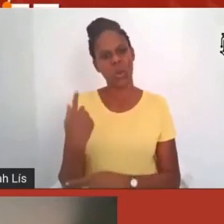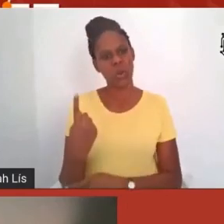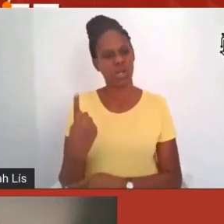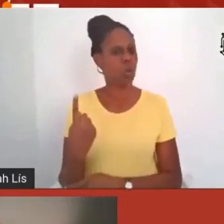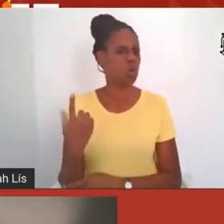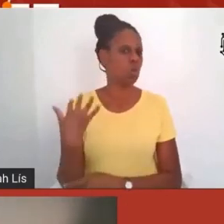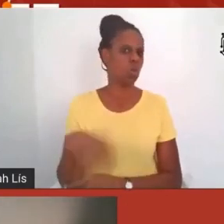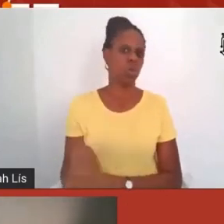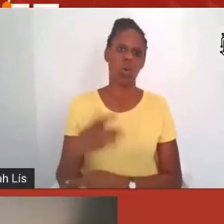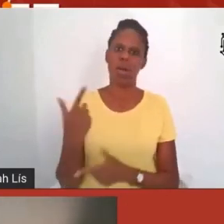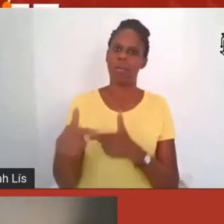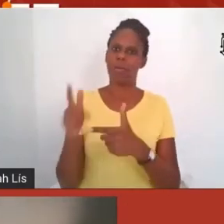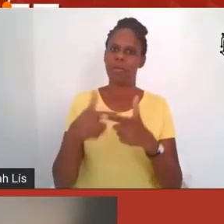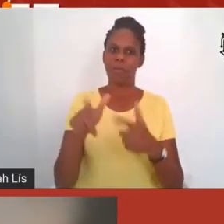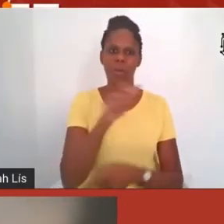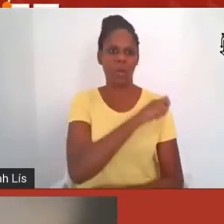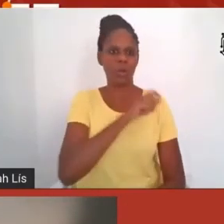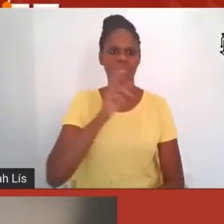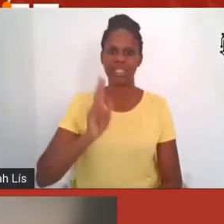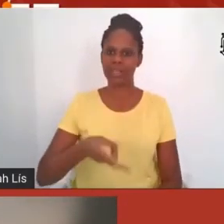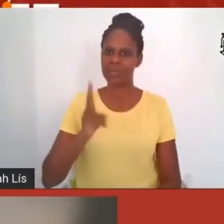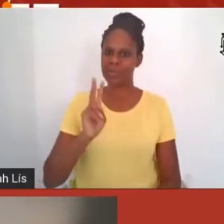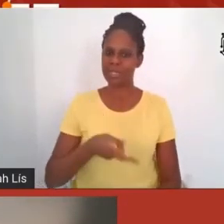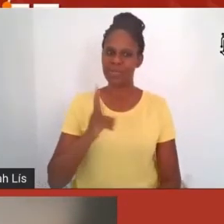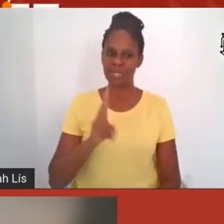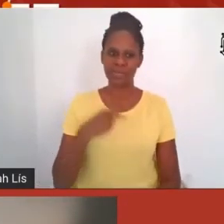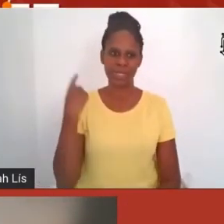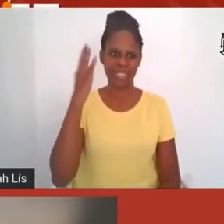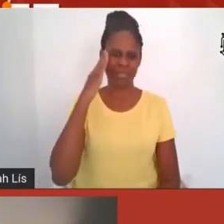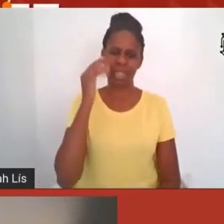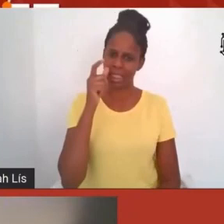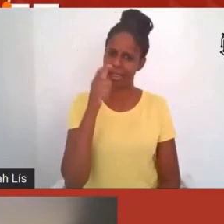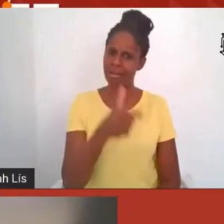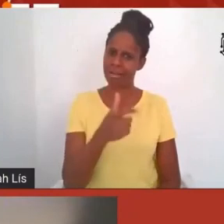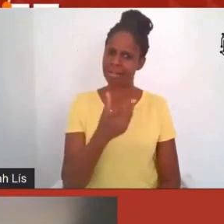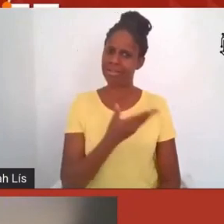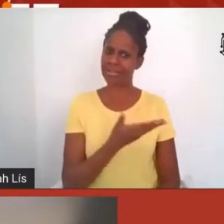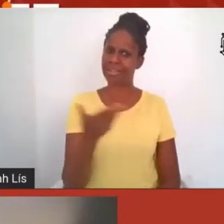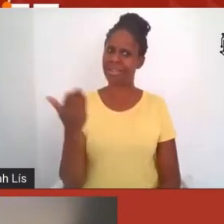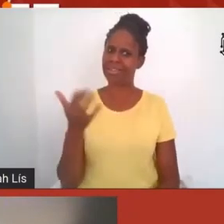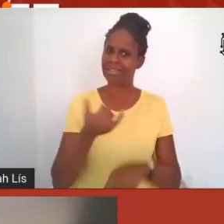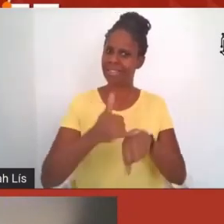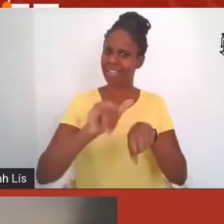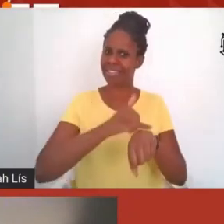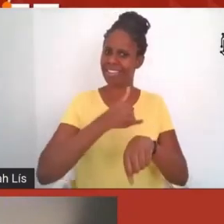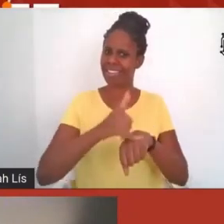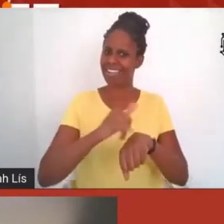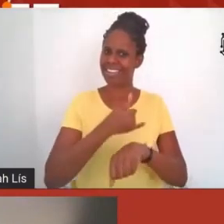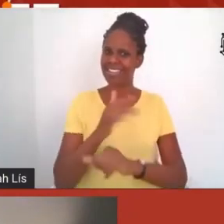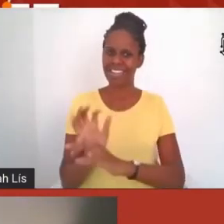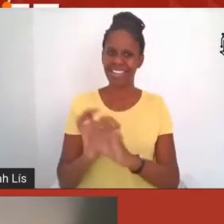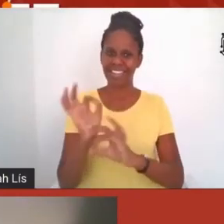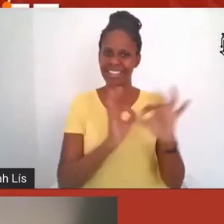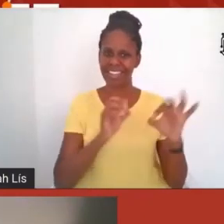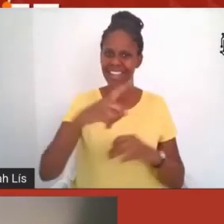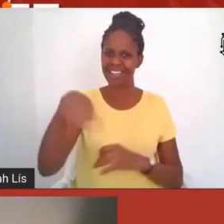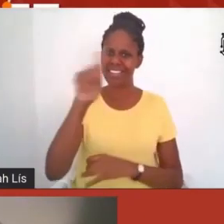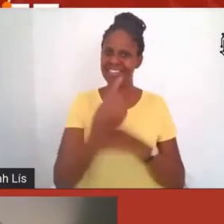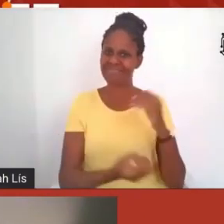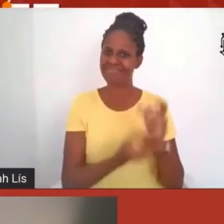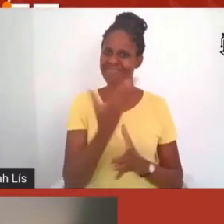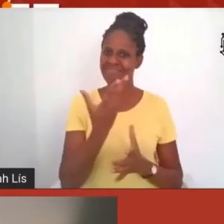com alunos e etc e muito interessante essa estratégia de engajamento que vocês criaram estimula